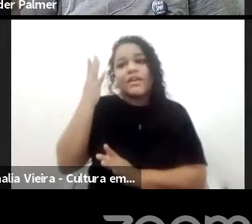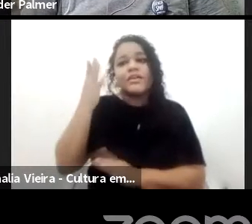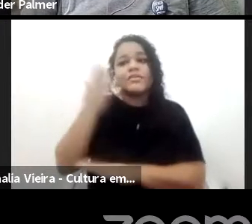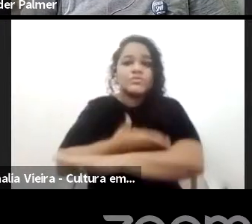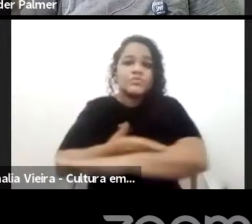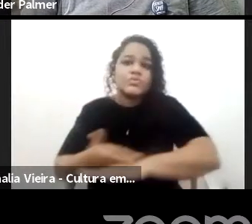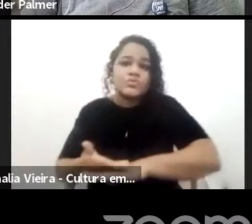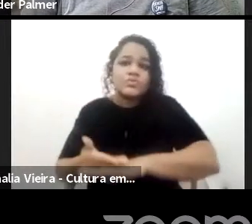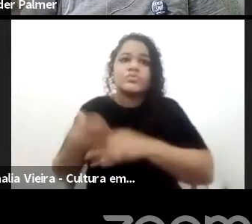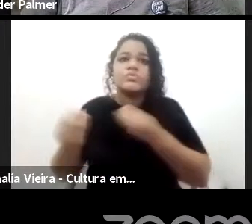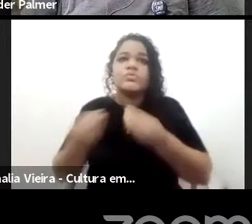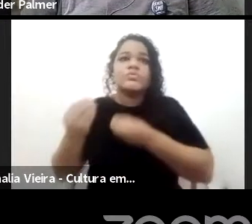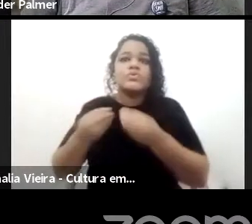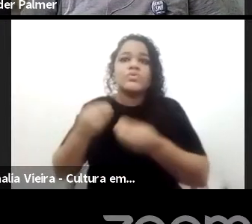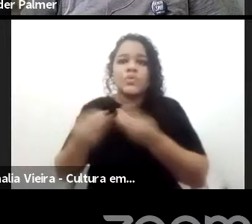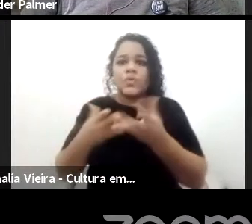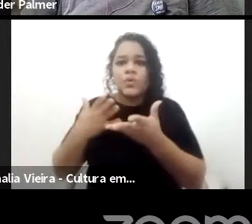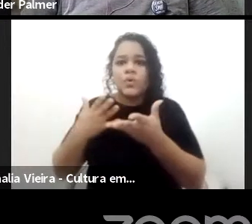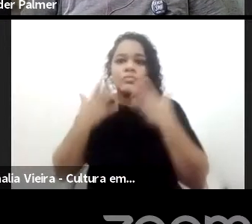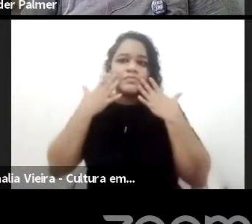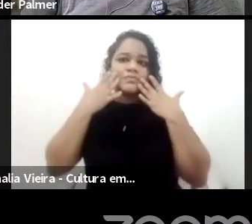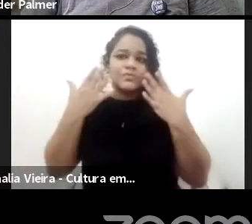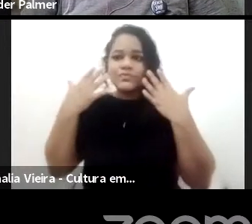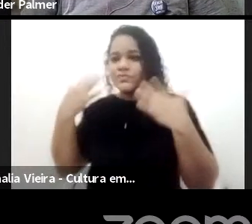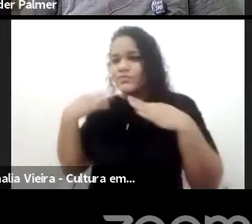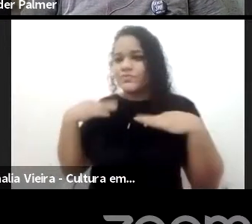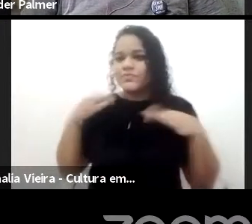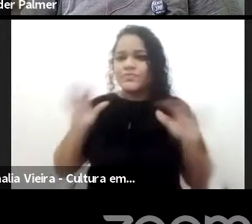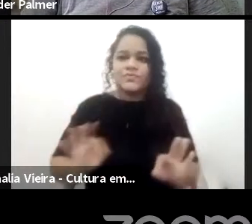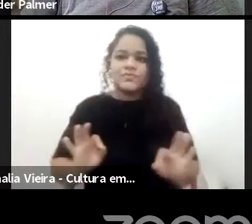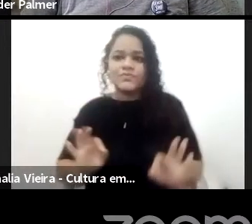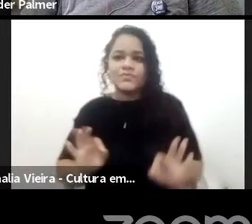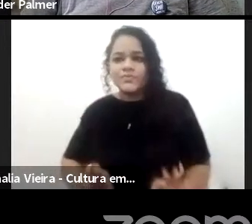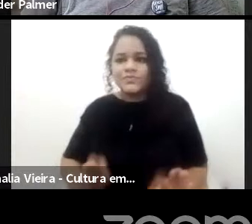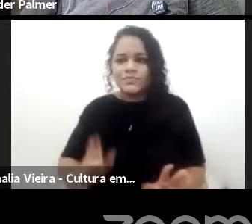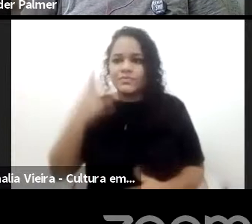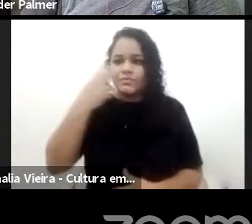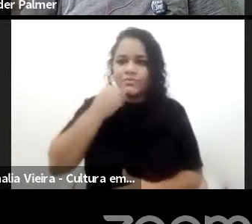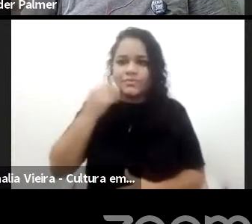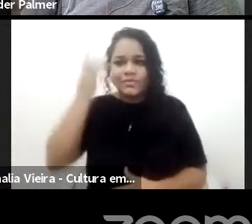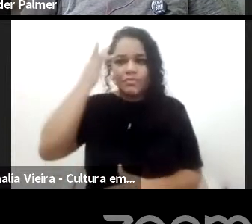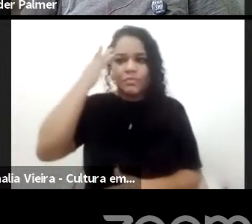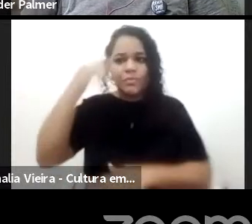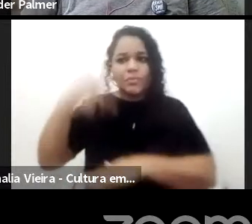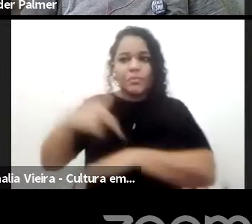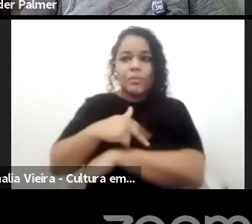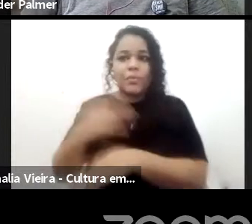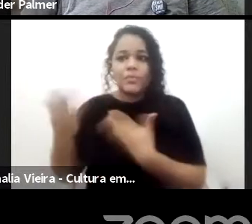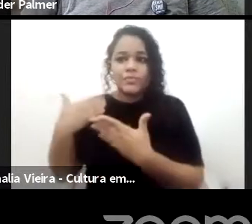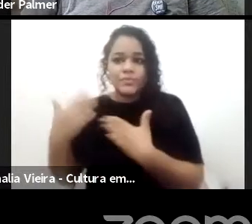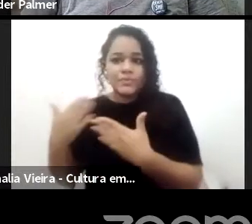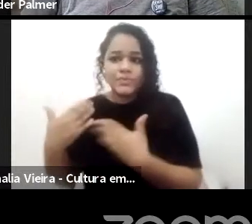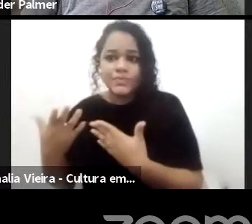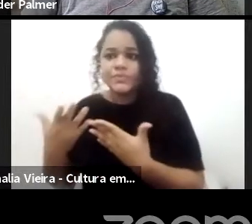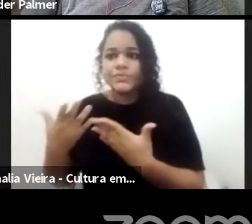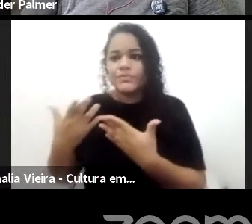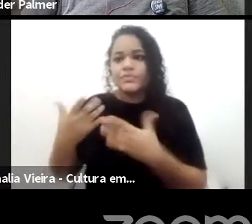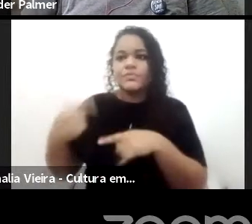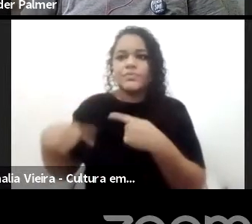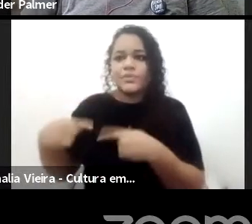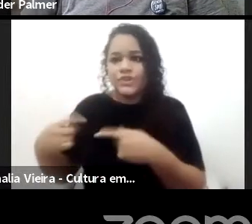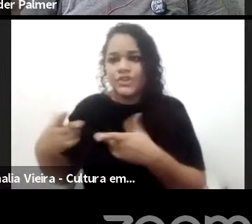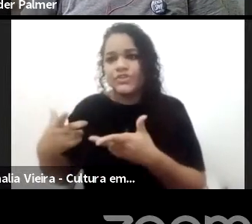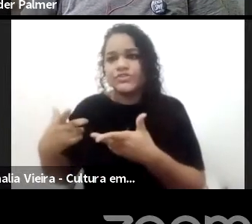modas e a exercitar-se em pequenas calanterias, nas conversações políticas, do que a instruir-se na